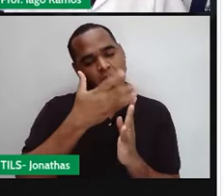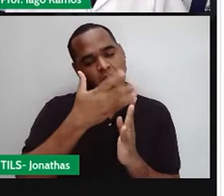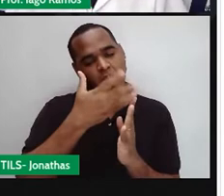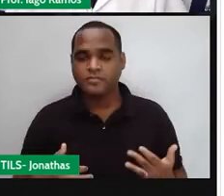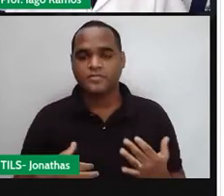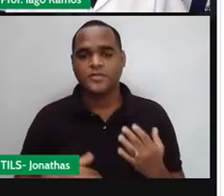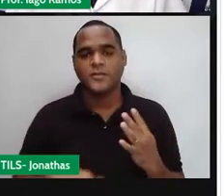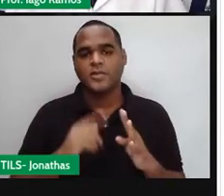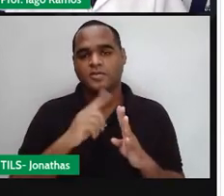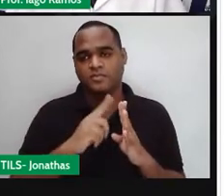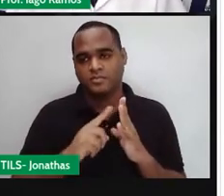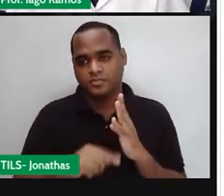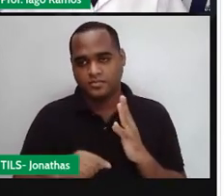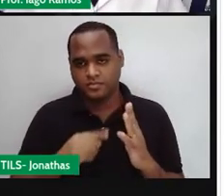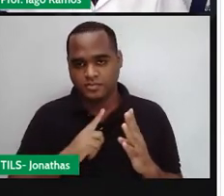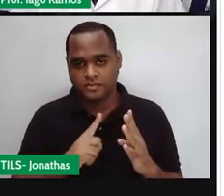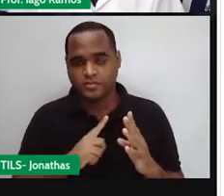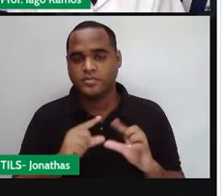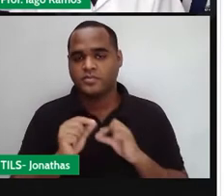em quatro.